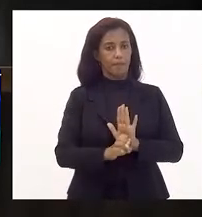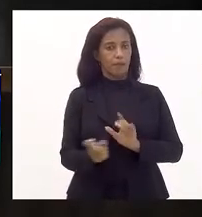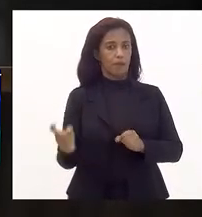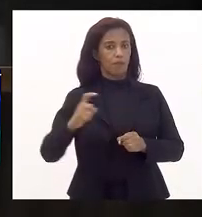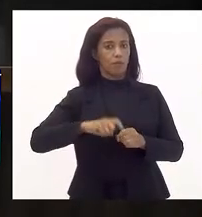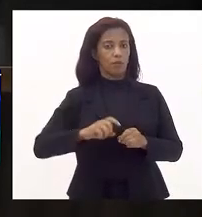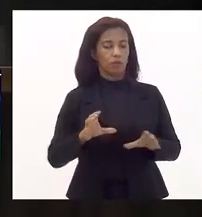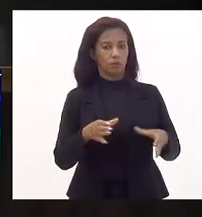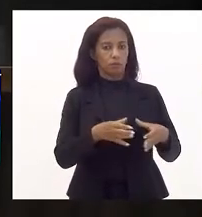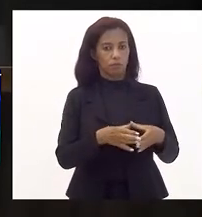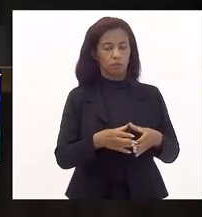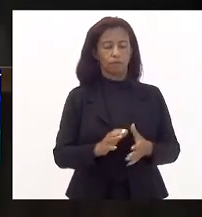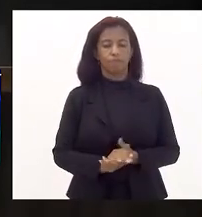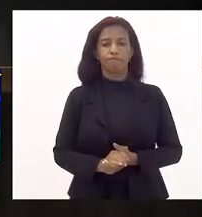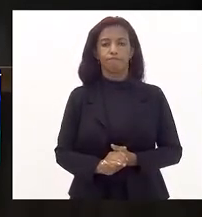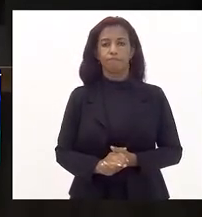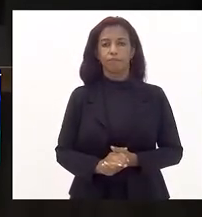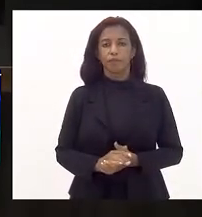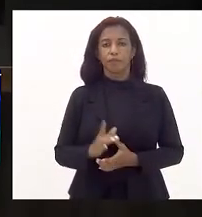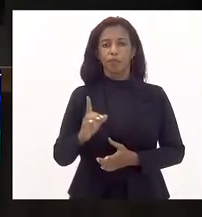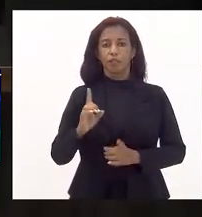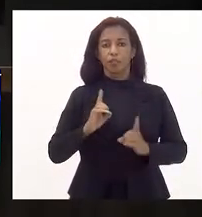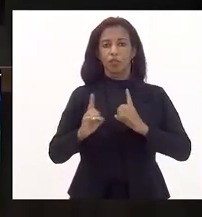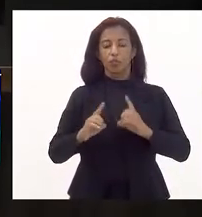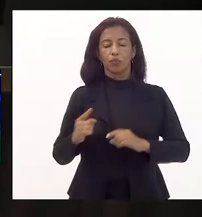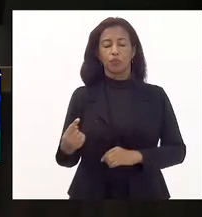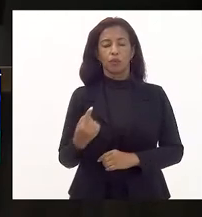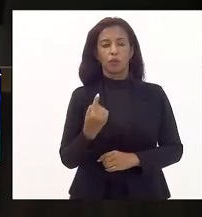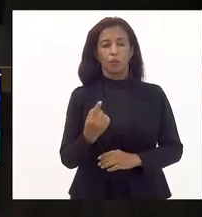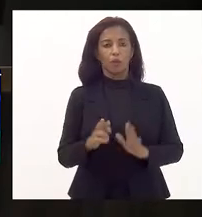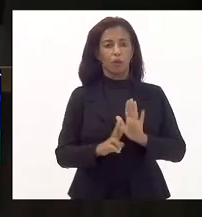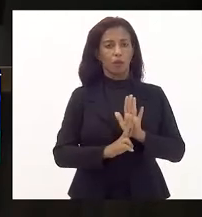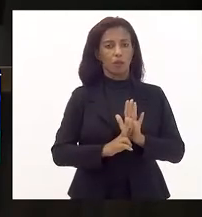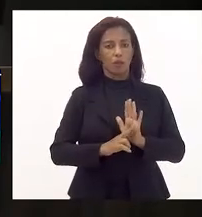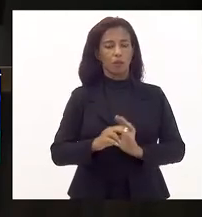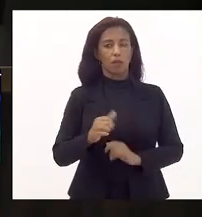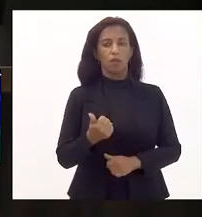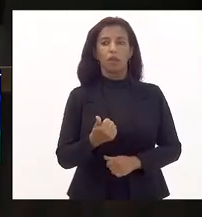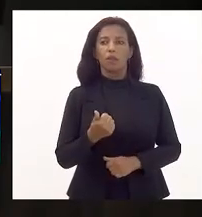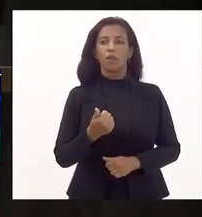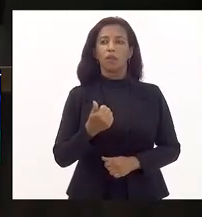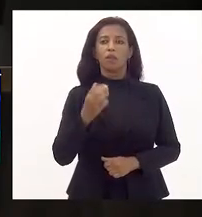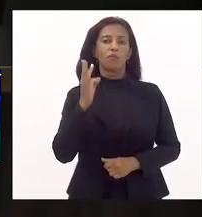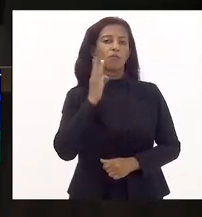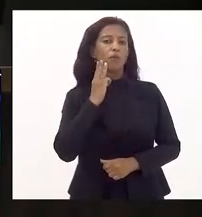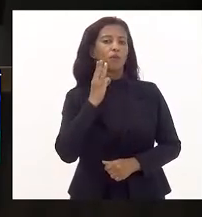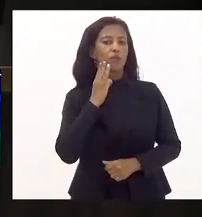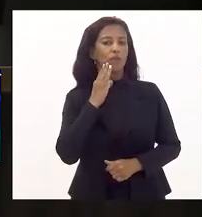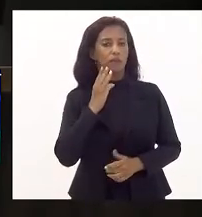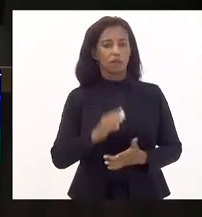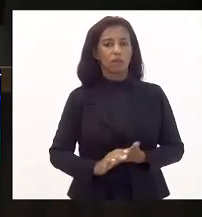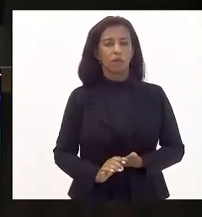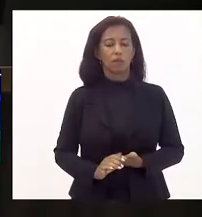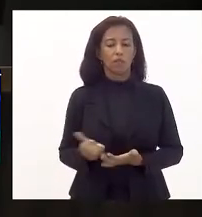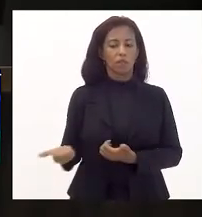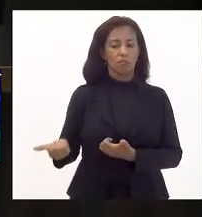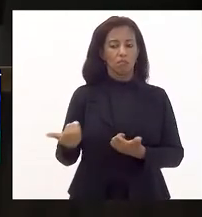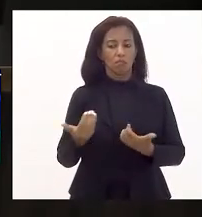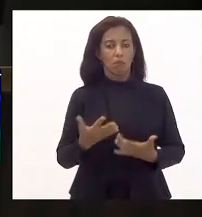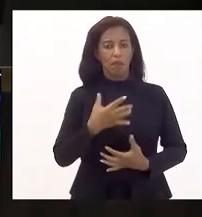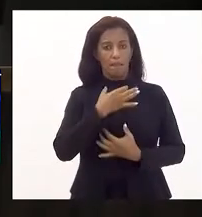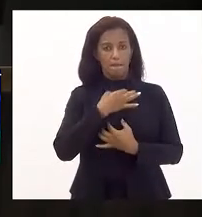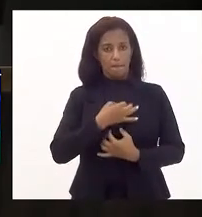comissões. Em tramitação ordinária, a discussão, o único projeto de resolução 67021 de autoria do deputado Valdeque Carneiro, que concede